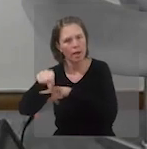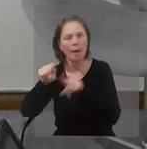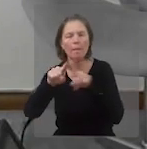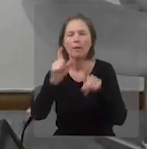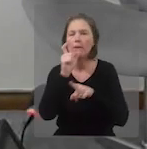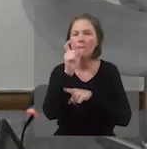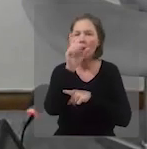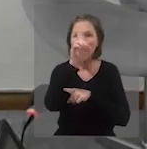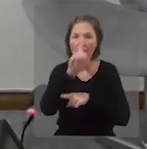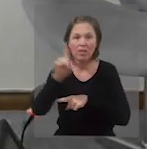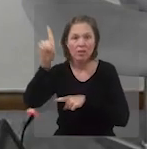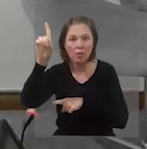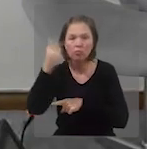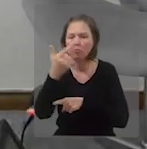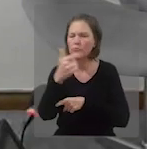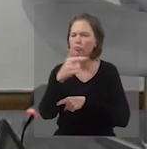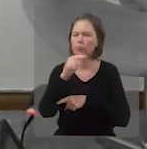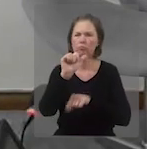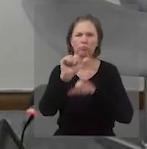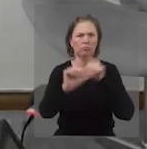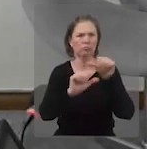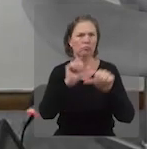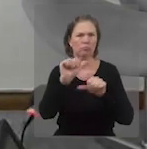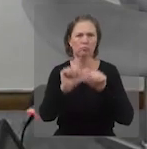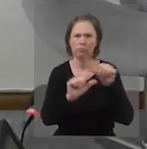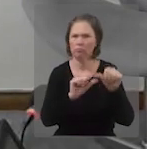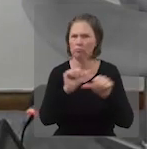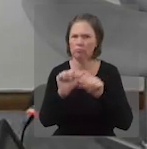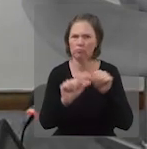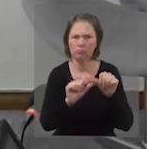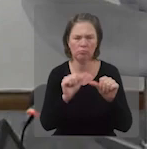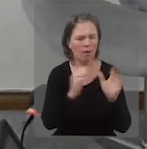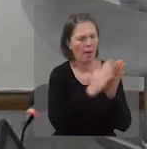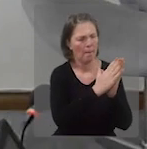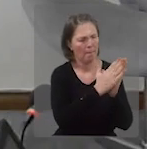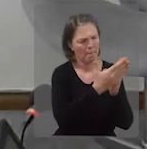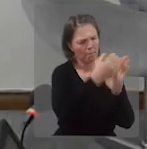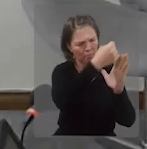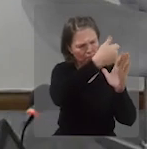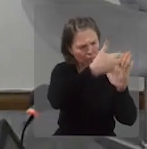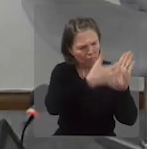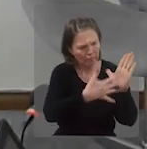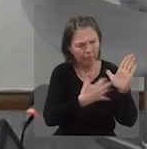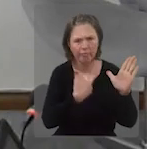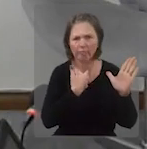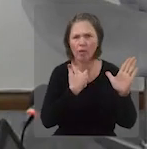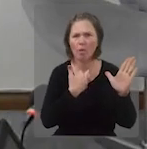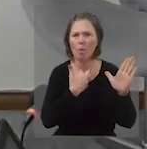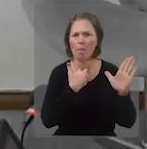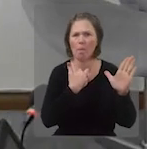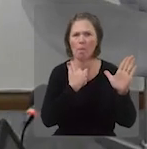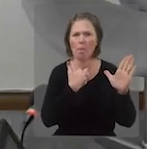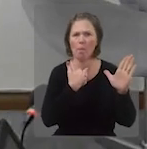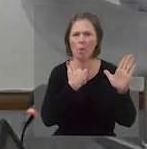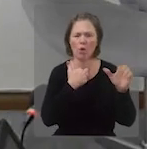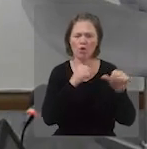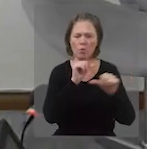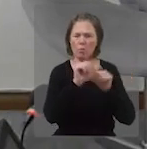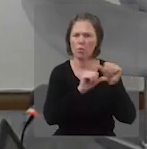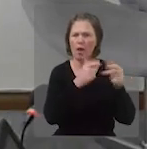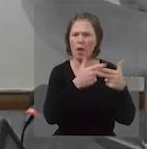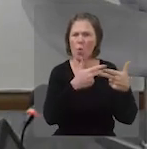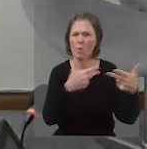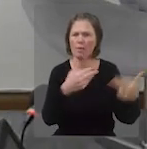Deus não muda. E Deus diz aqui no texto bíblico não pode se mexer no i ou num til nisso, mesmo sobre a graça de Deus, como